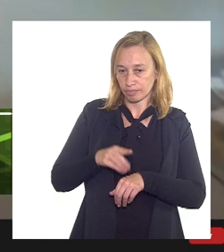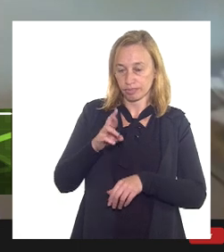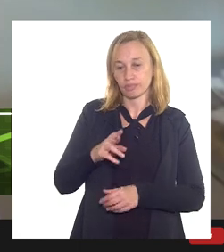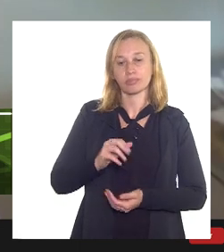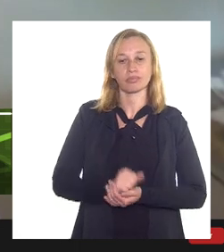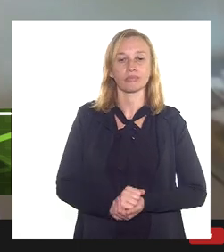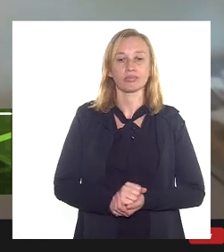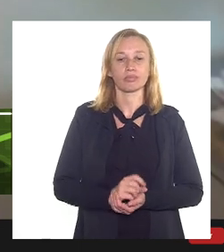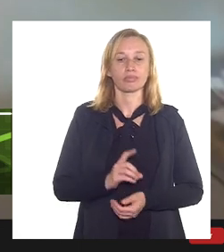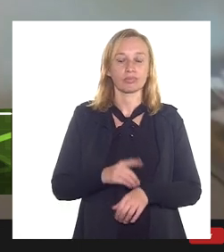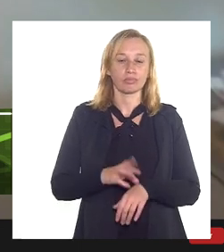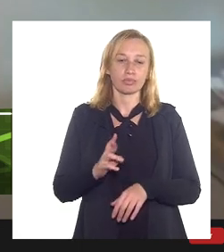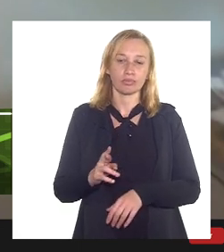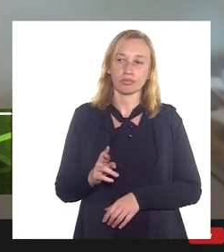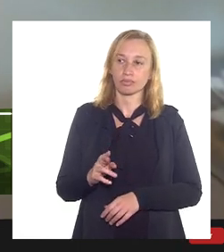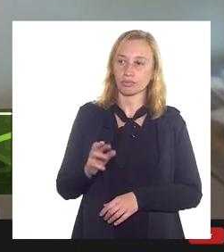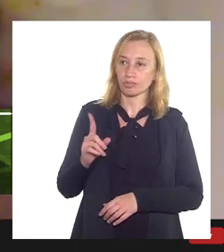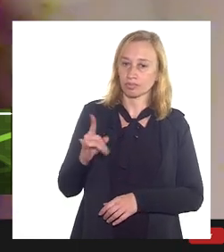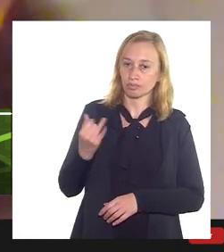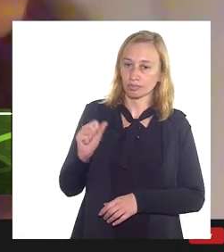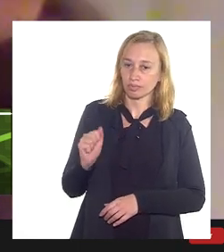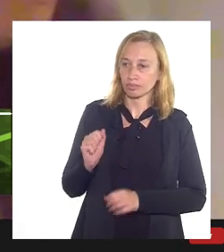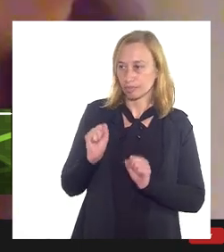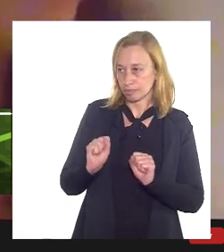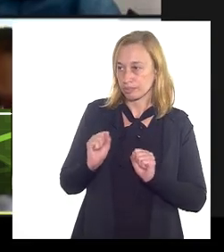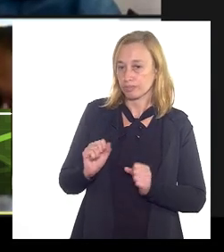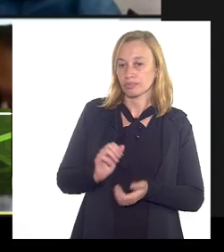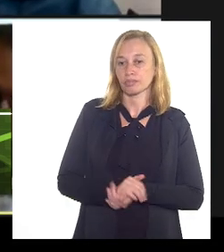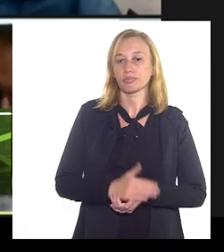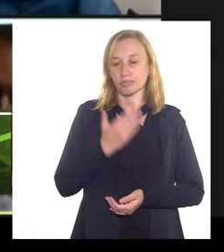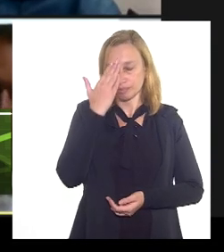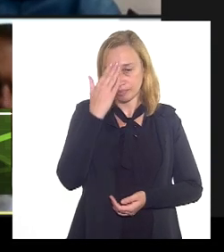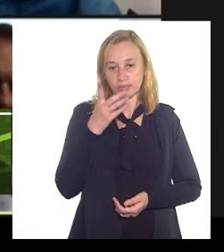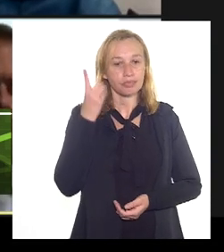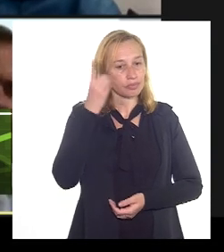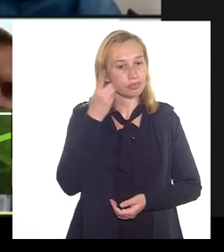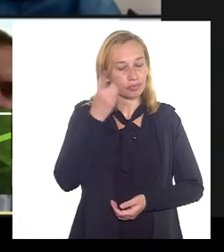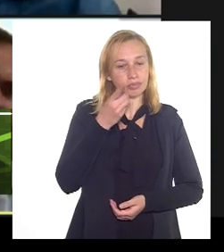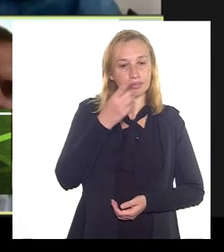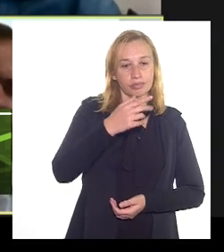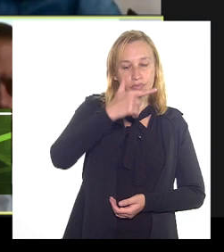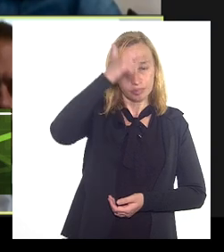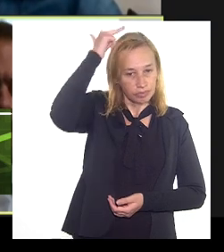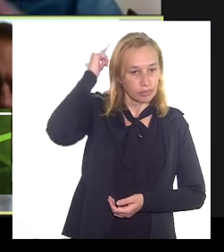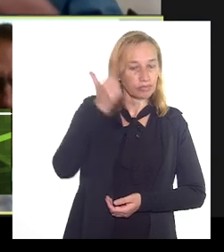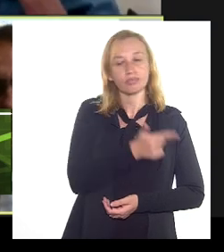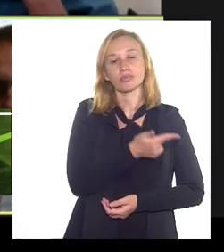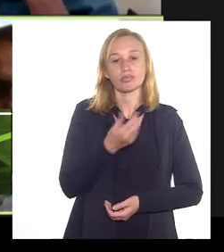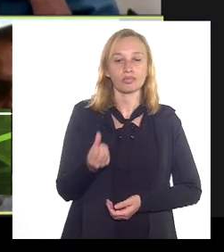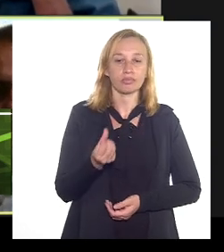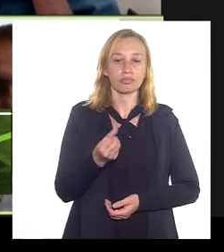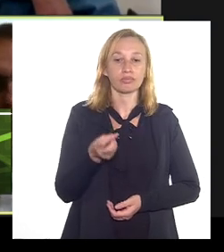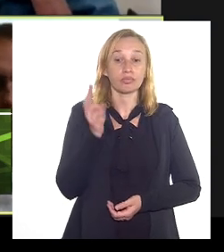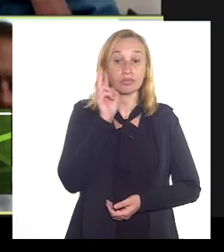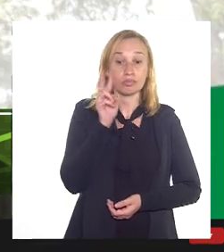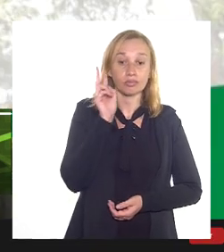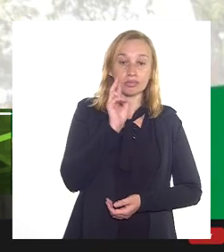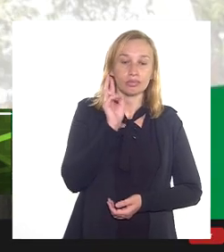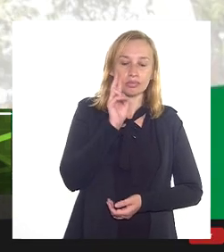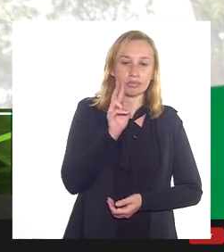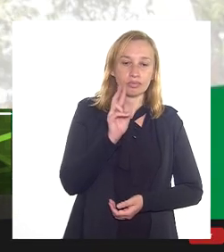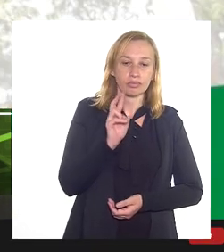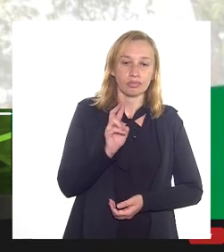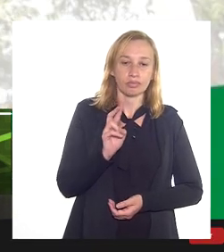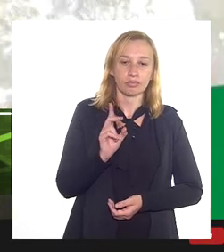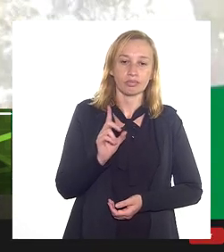Doutor Gadeira, se o puder... Claro, obrigado, deputado Luiz Paulo. Em relação à dedutibilidade de 2016, a gente tem que lembrar que ela se